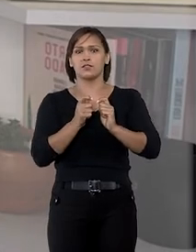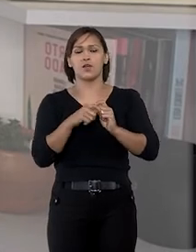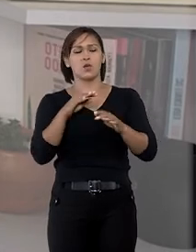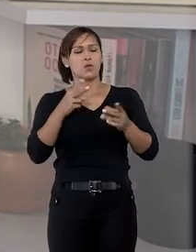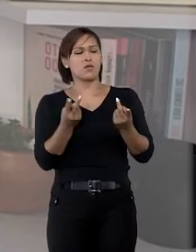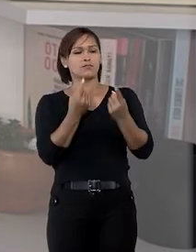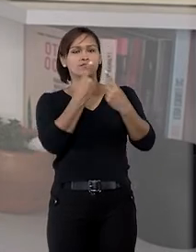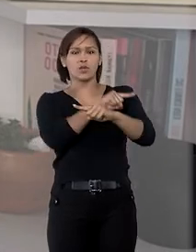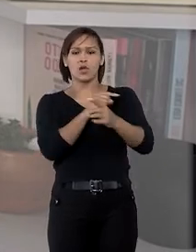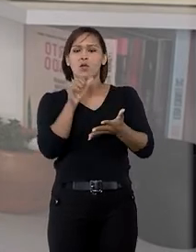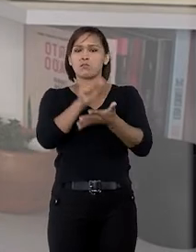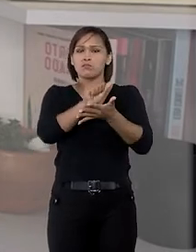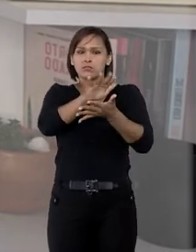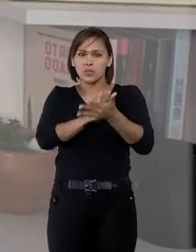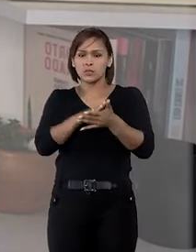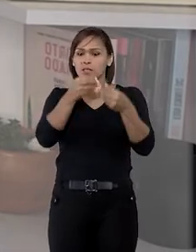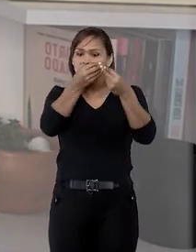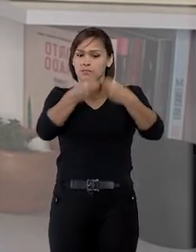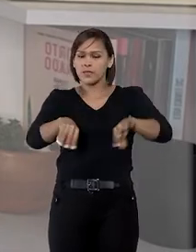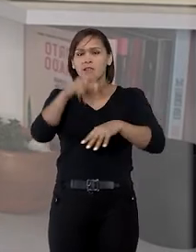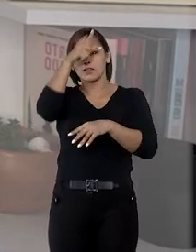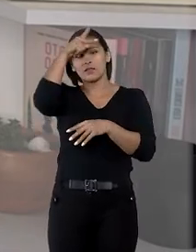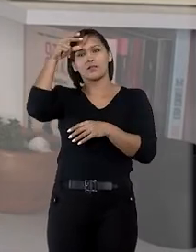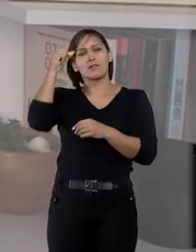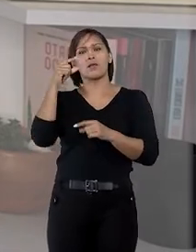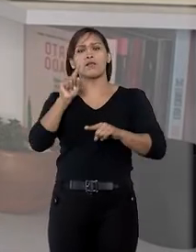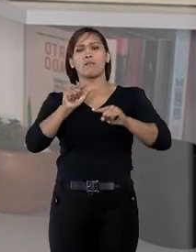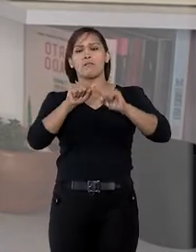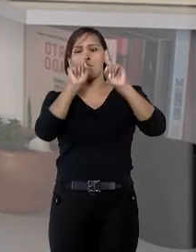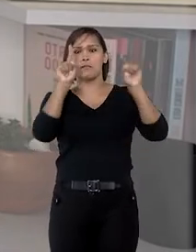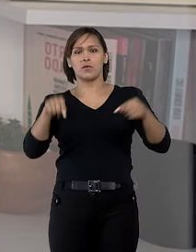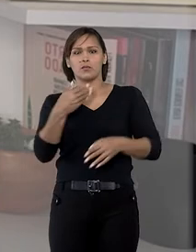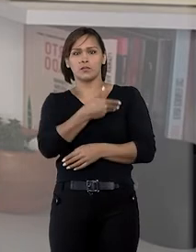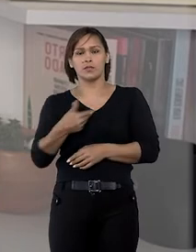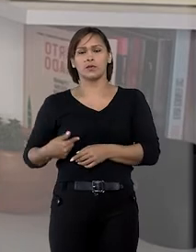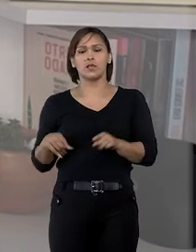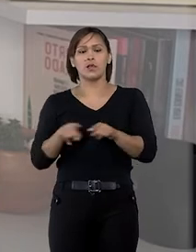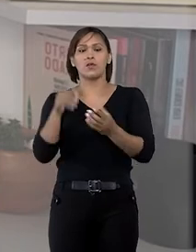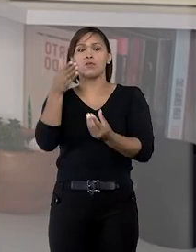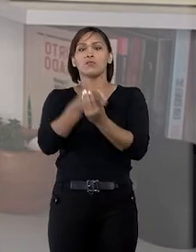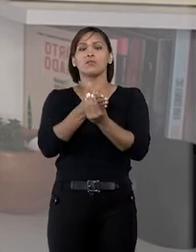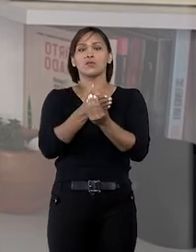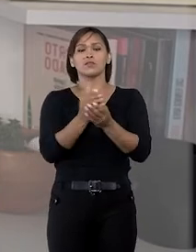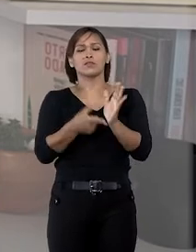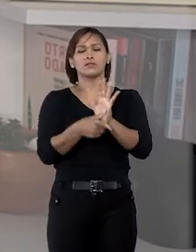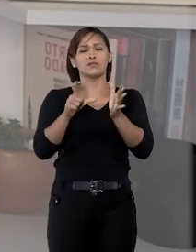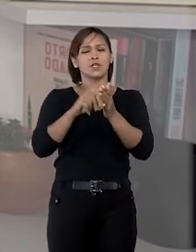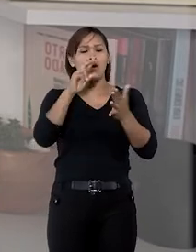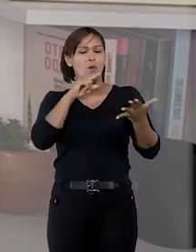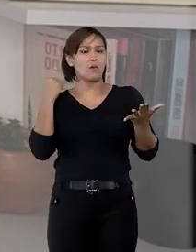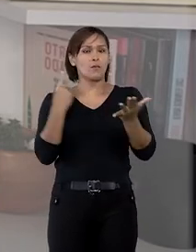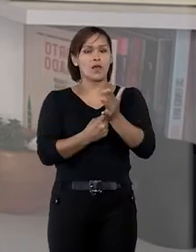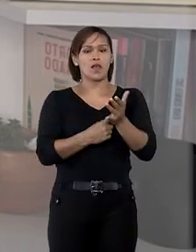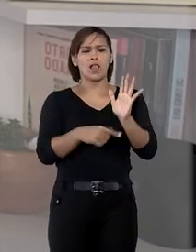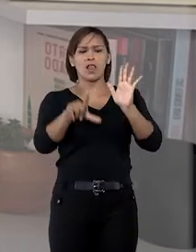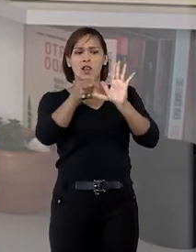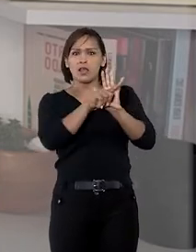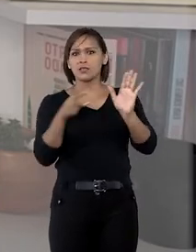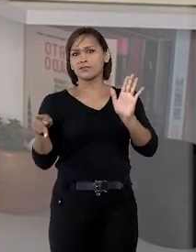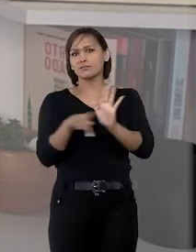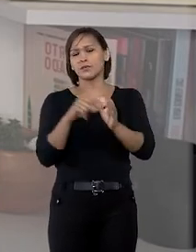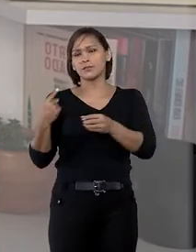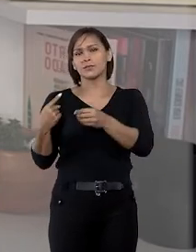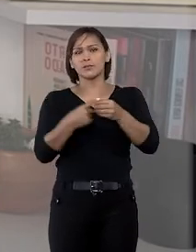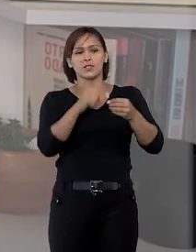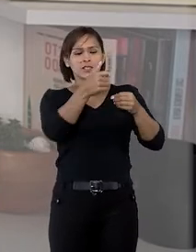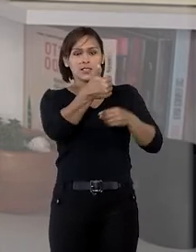com a imposição de multa civil e perda da função pública. De acordo com o processo, em mandato anterior, o político editou leis municipais